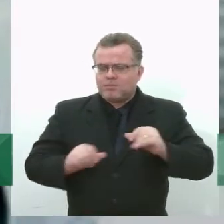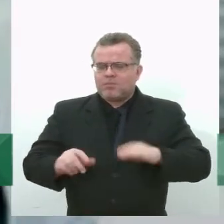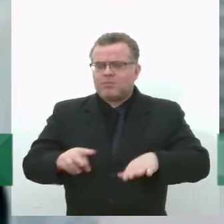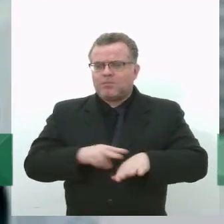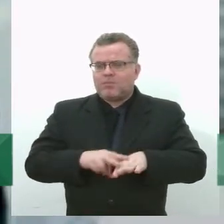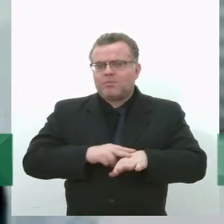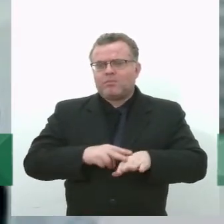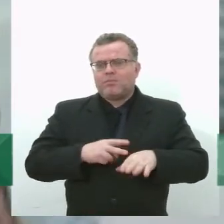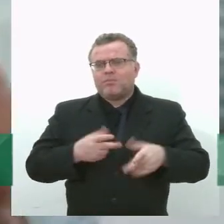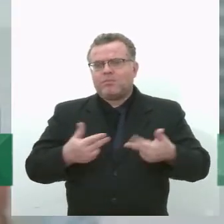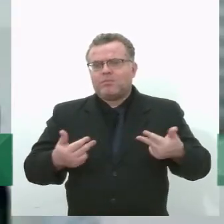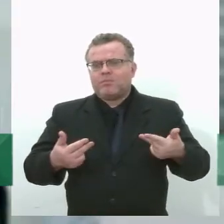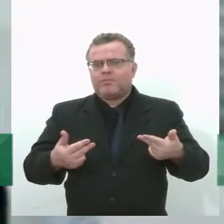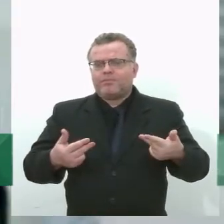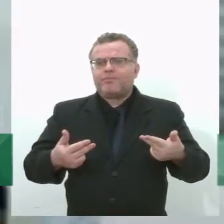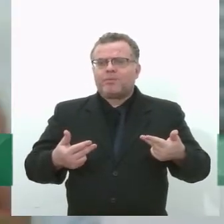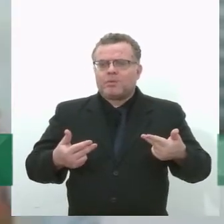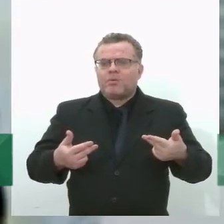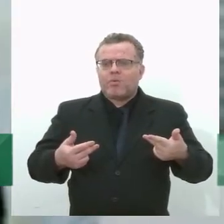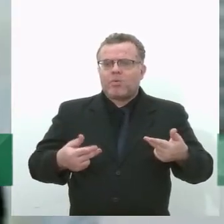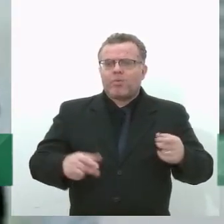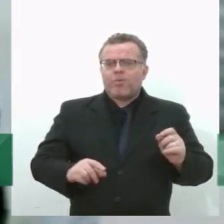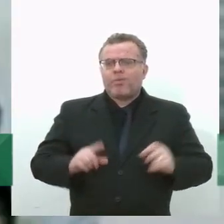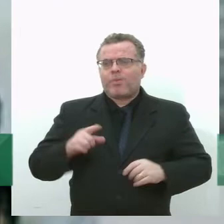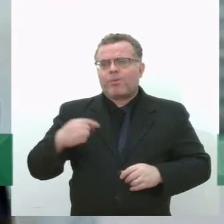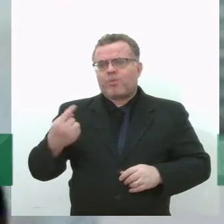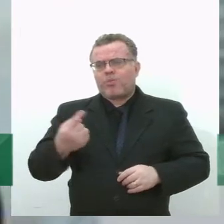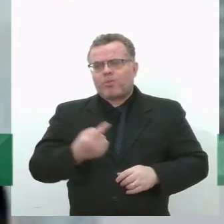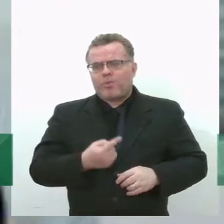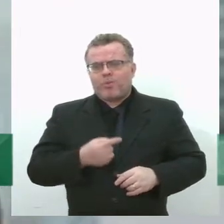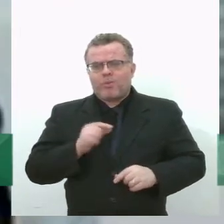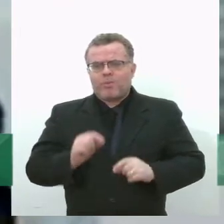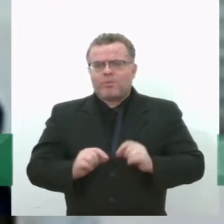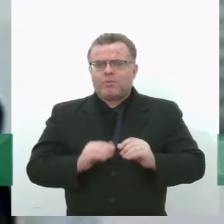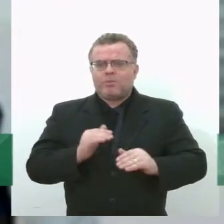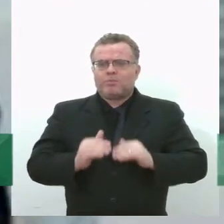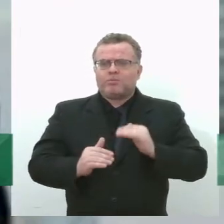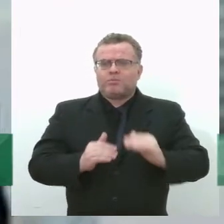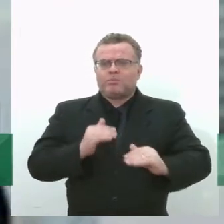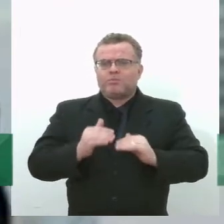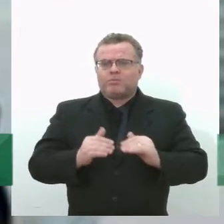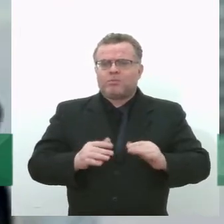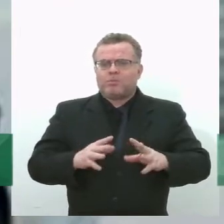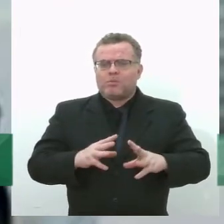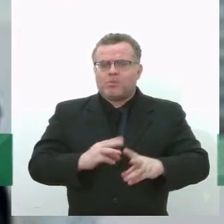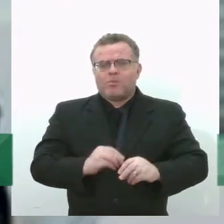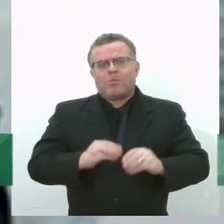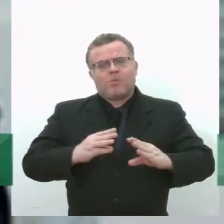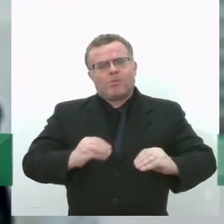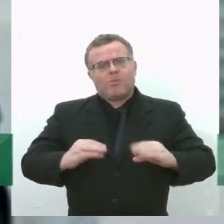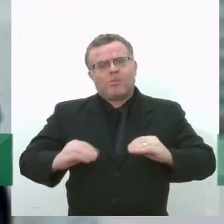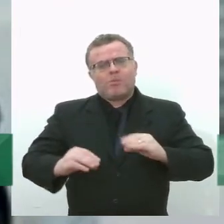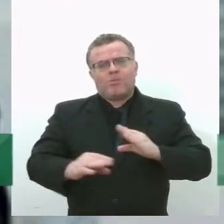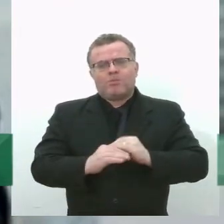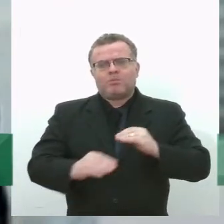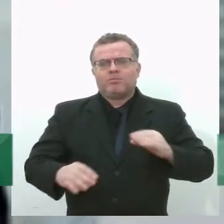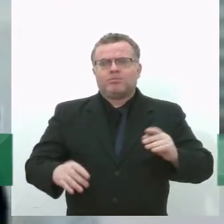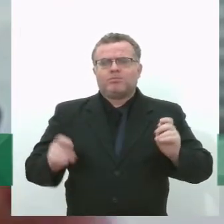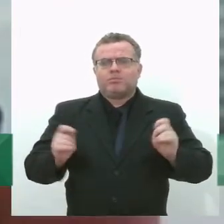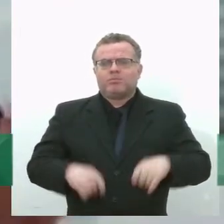cobertura, né? E aí ele vai, fica como se fosse aquele bolo de noiva, não é isso? Então,